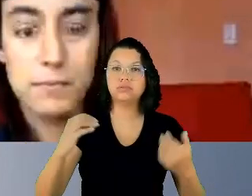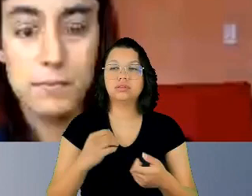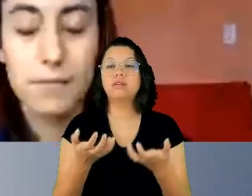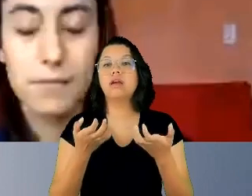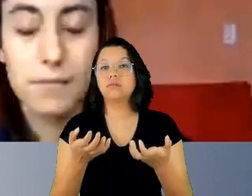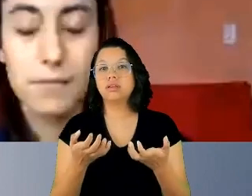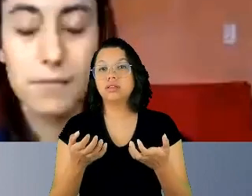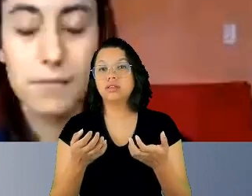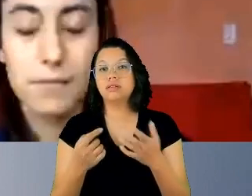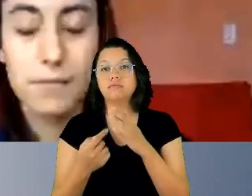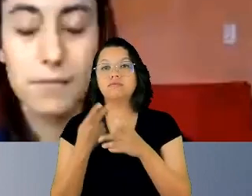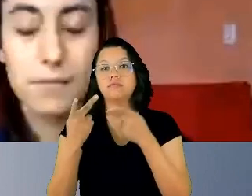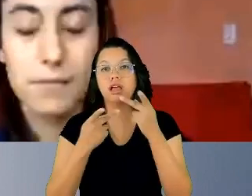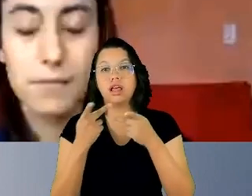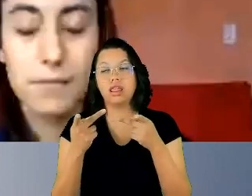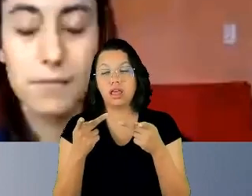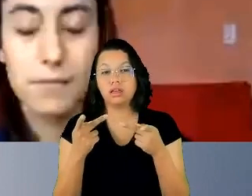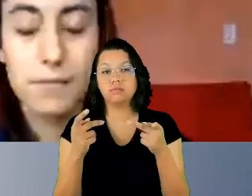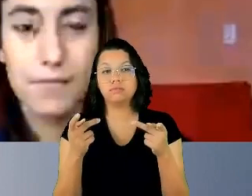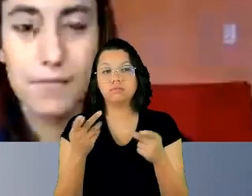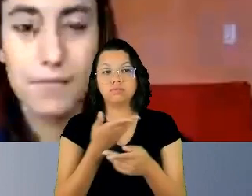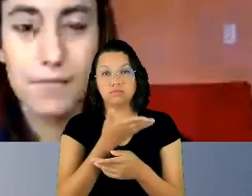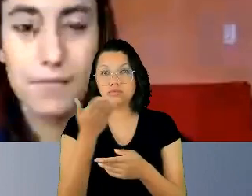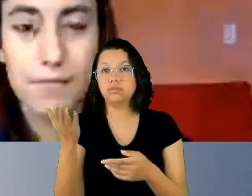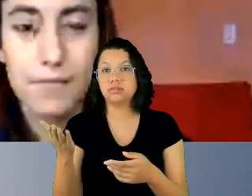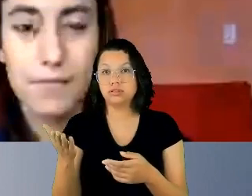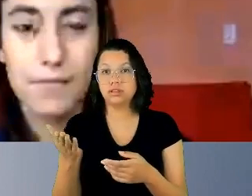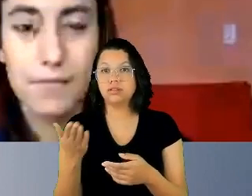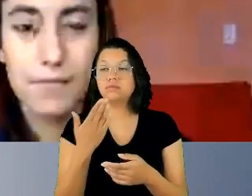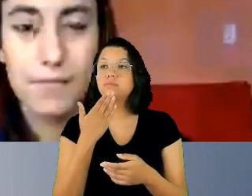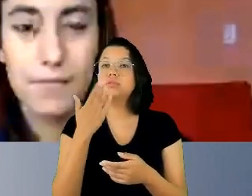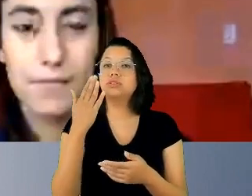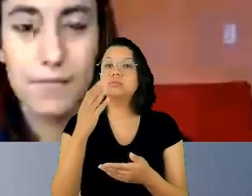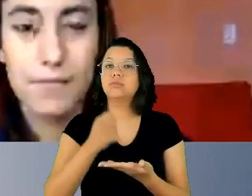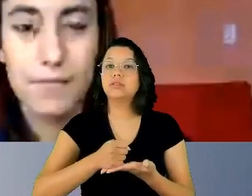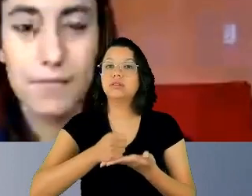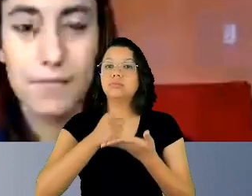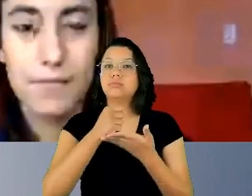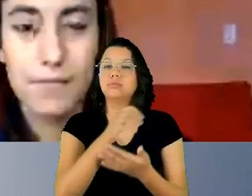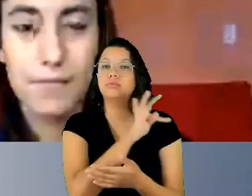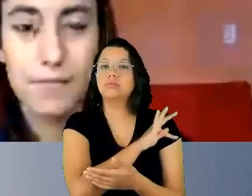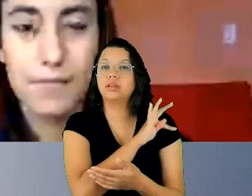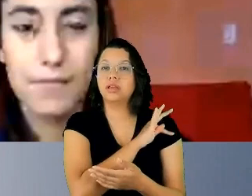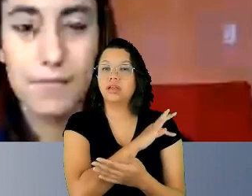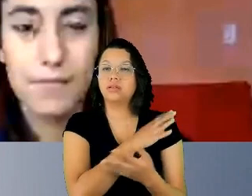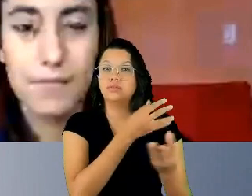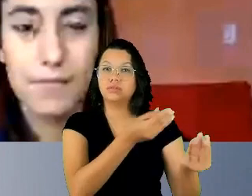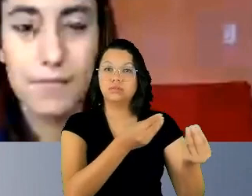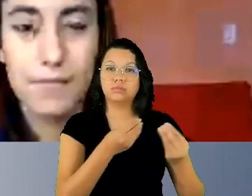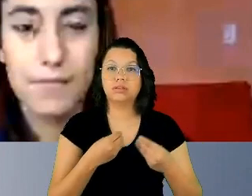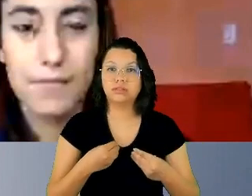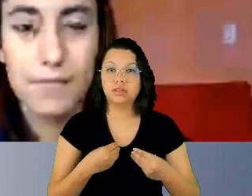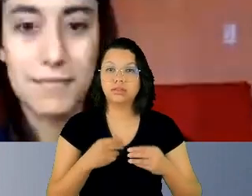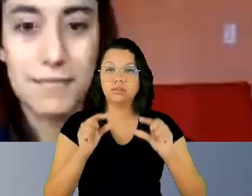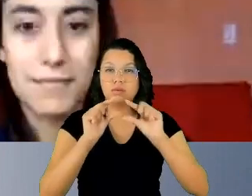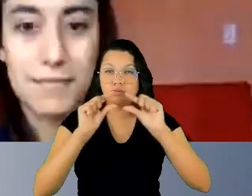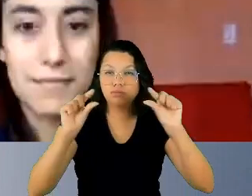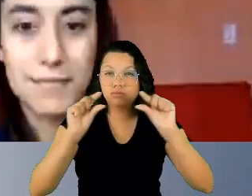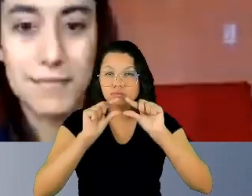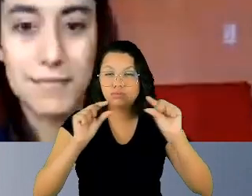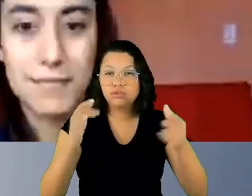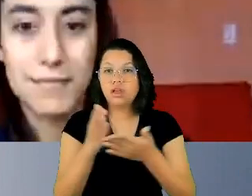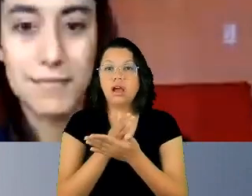Então, eu pediria que o nosso apoio técnico nos passasse um trecho de algumas